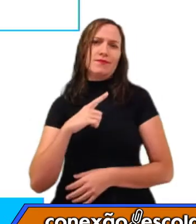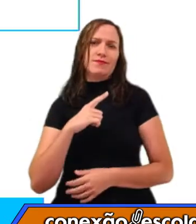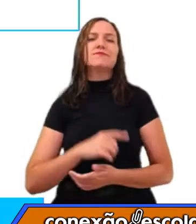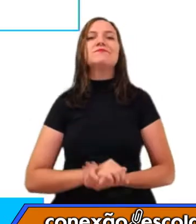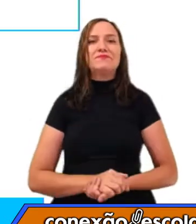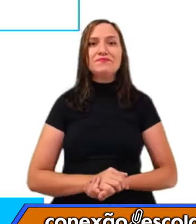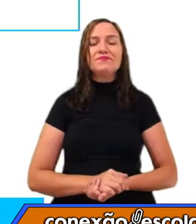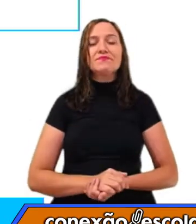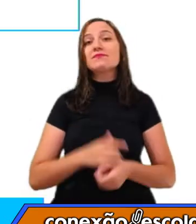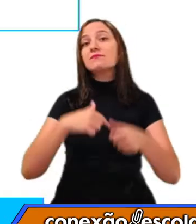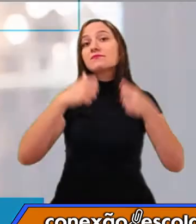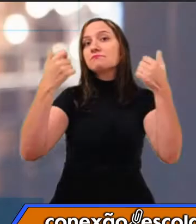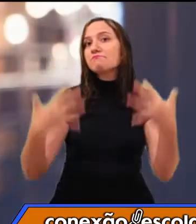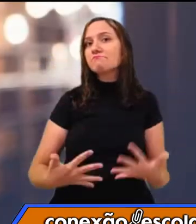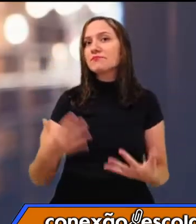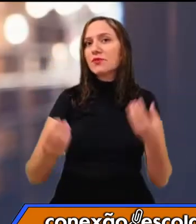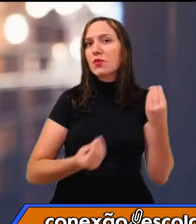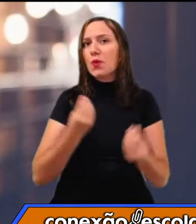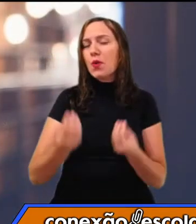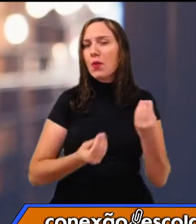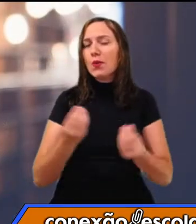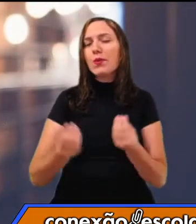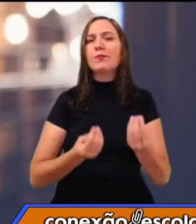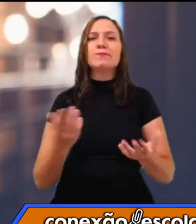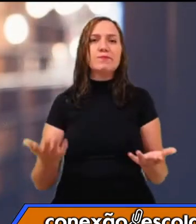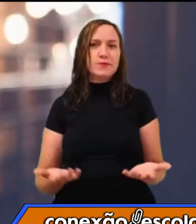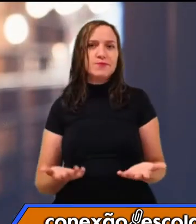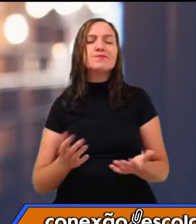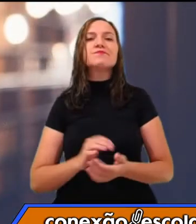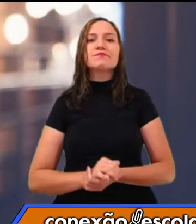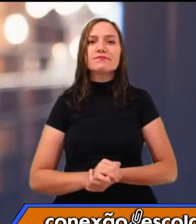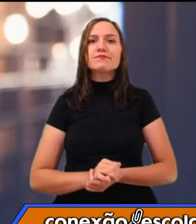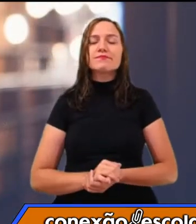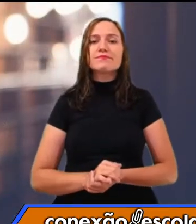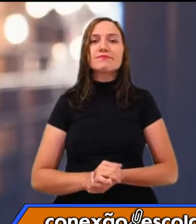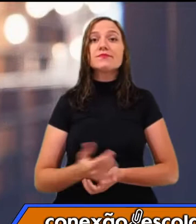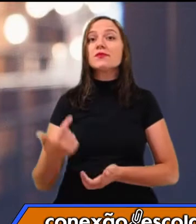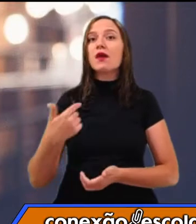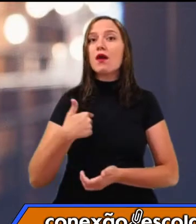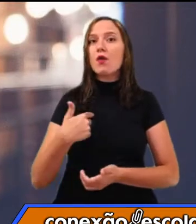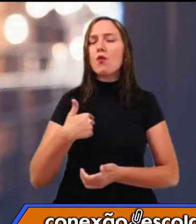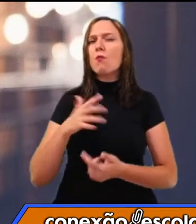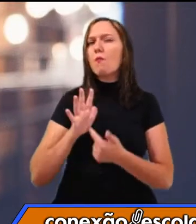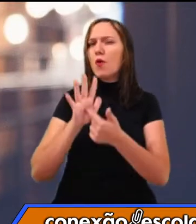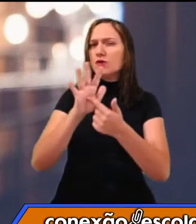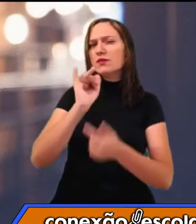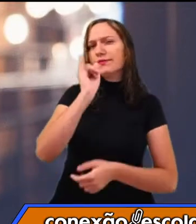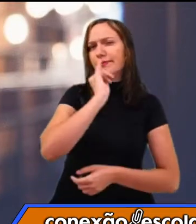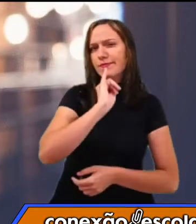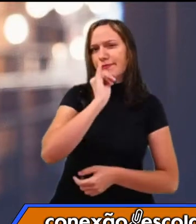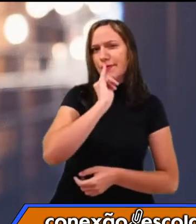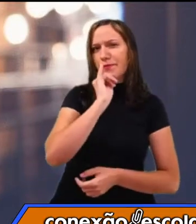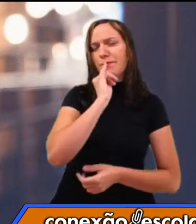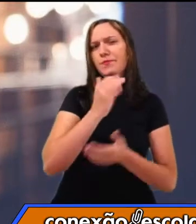sobre isso, eu vou começar a falar com vocês através, a partir de um exemplo, né?